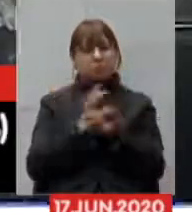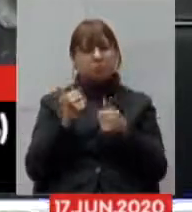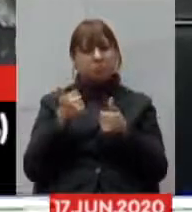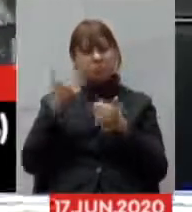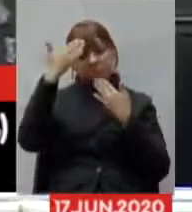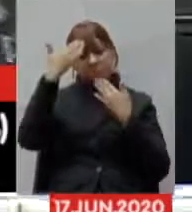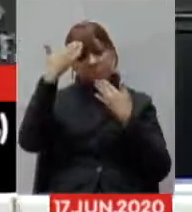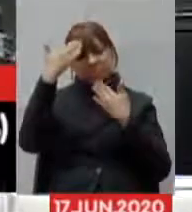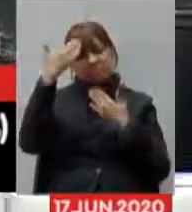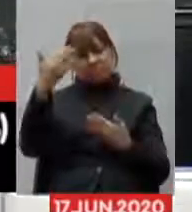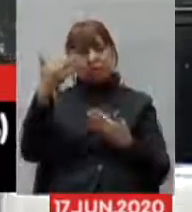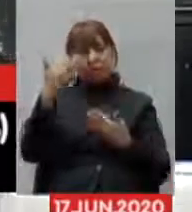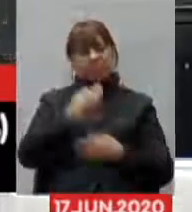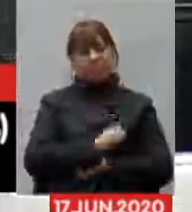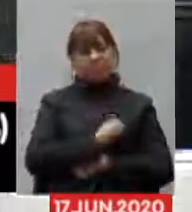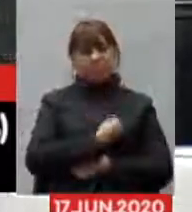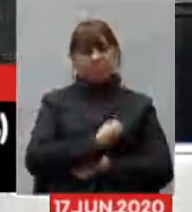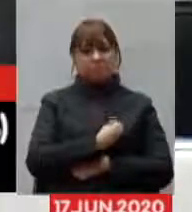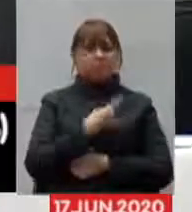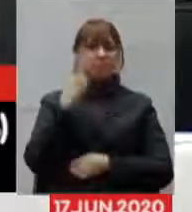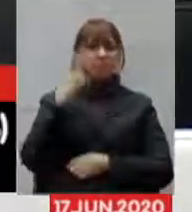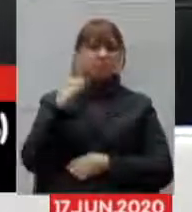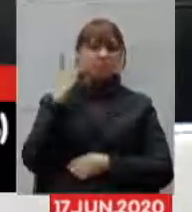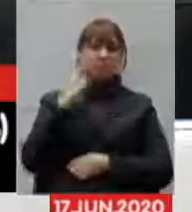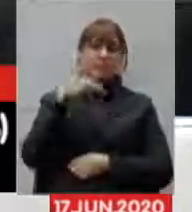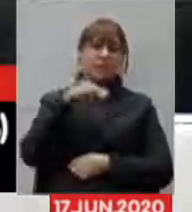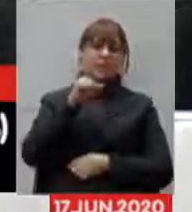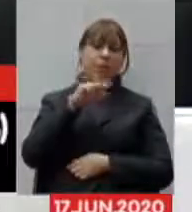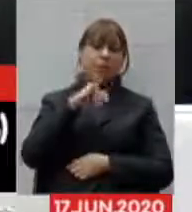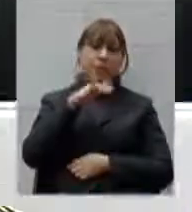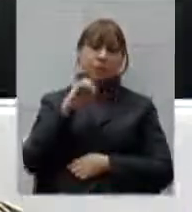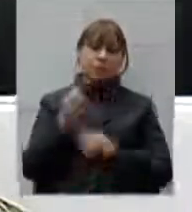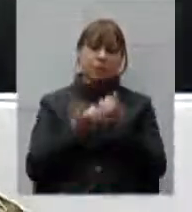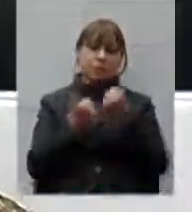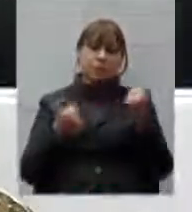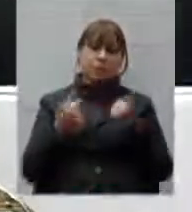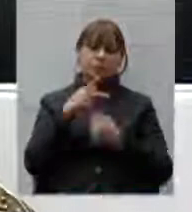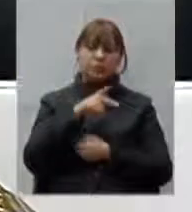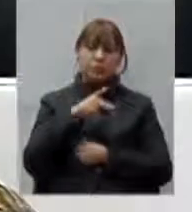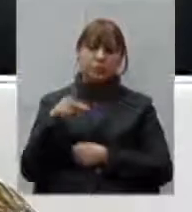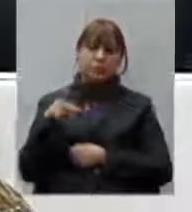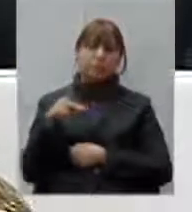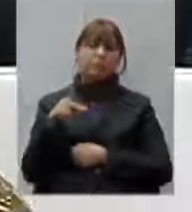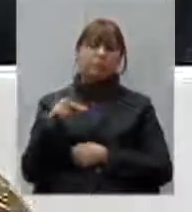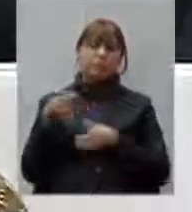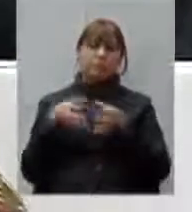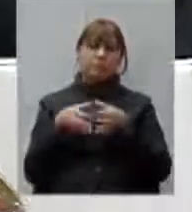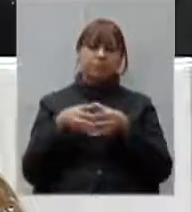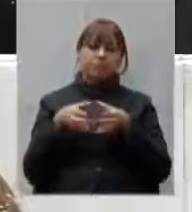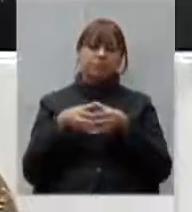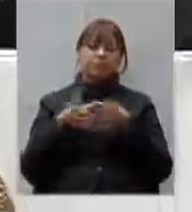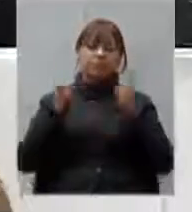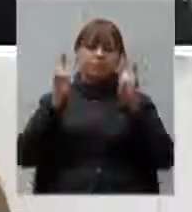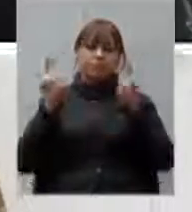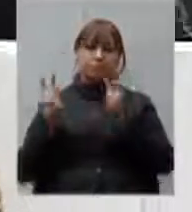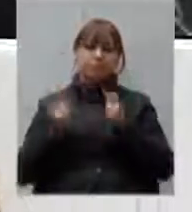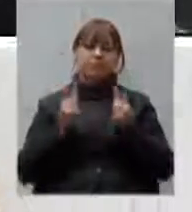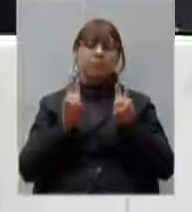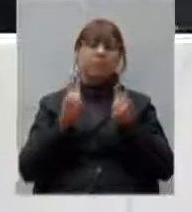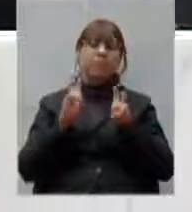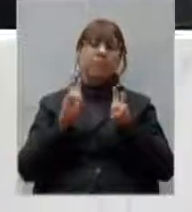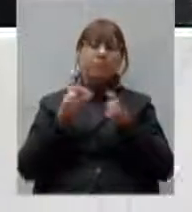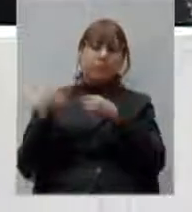agradece a presença do deputado Marquinhos Lemos vice-presidente da comissão de assuntos municipais e